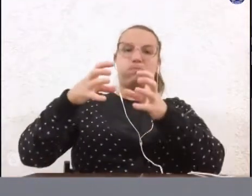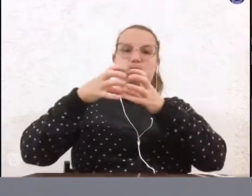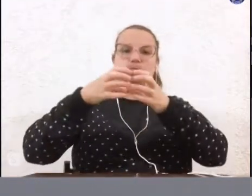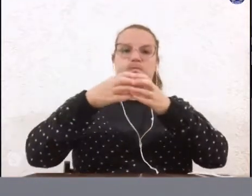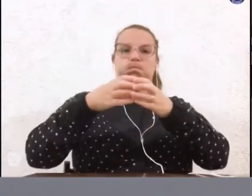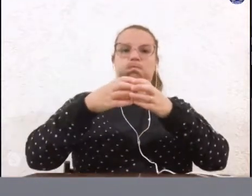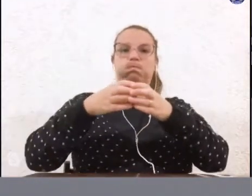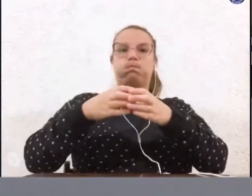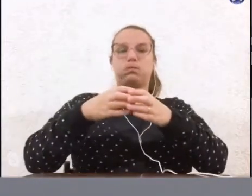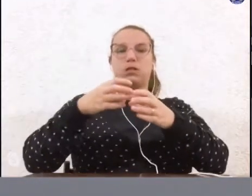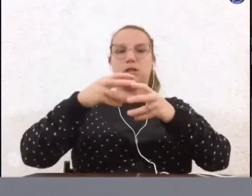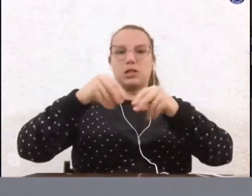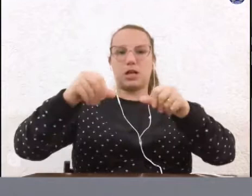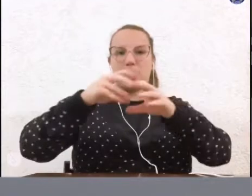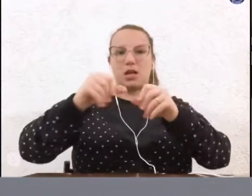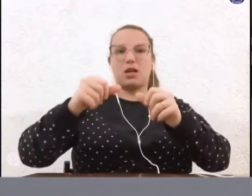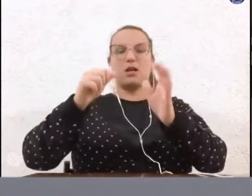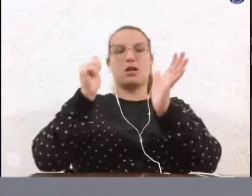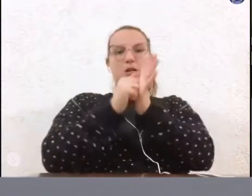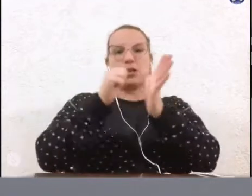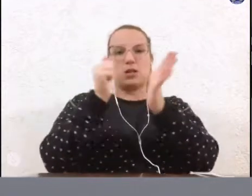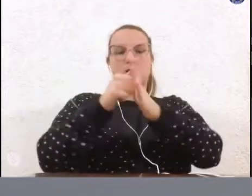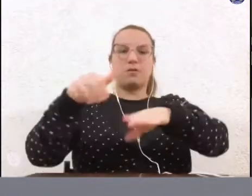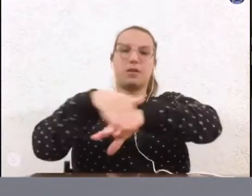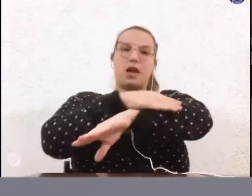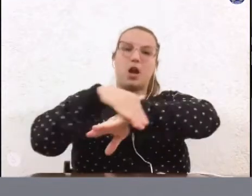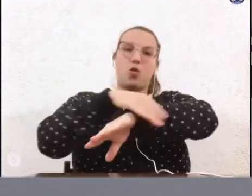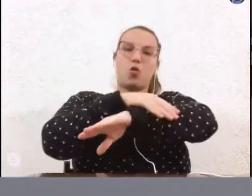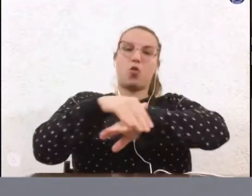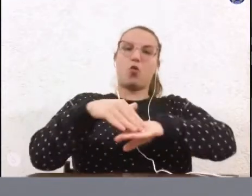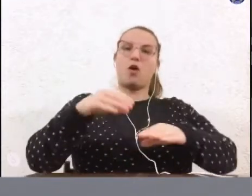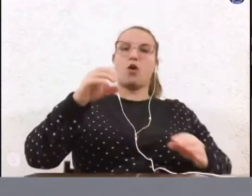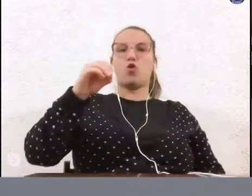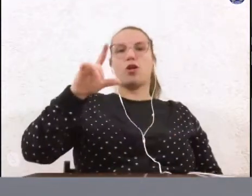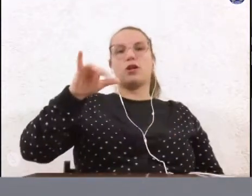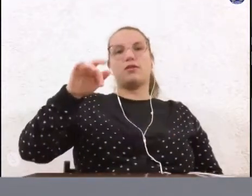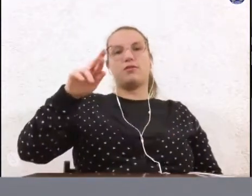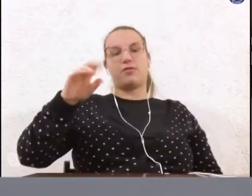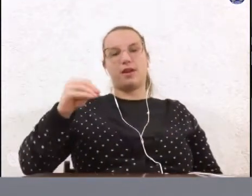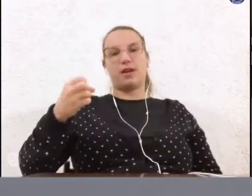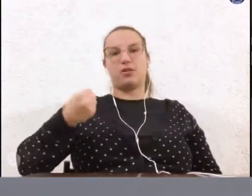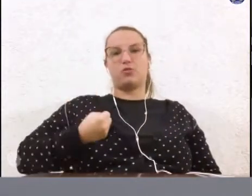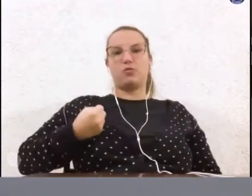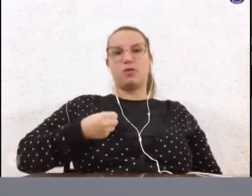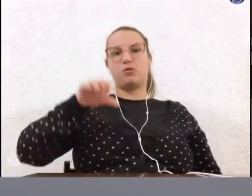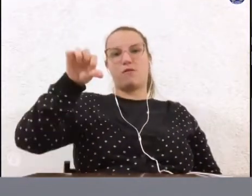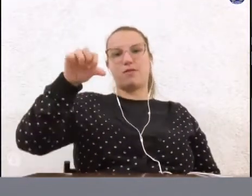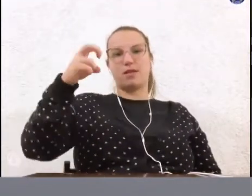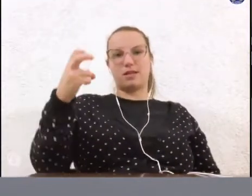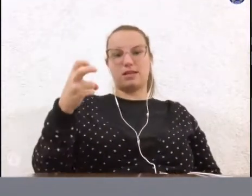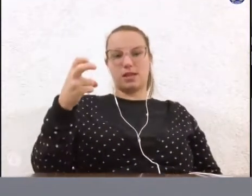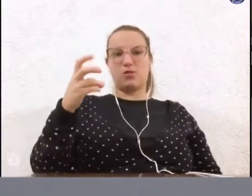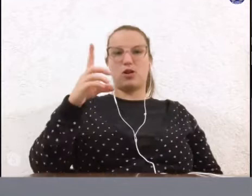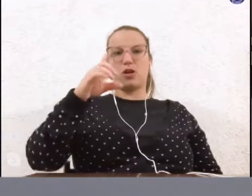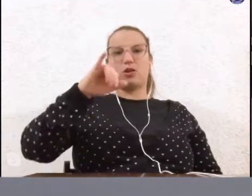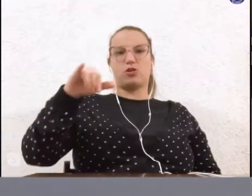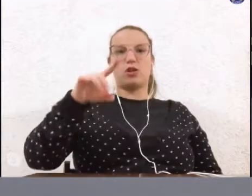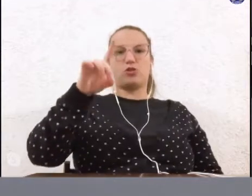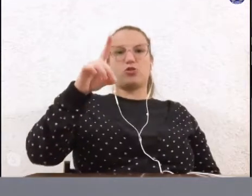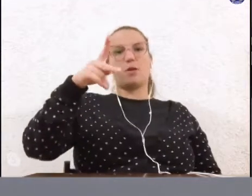Maurício de Oliveira, na altura do número 95, no Jardim Paraíso. Número